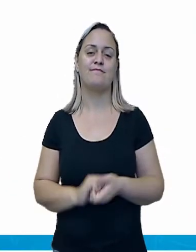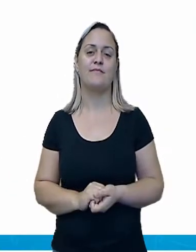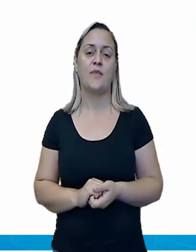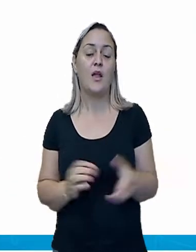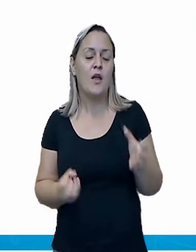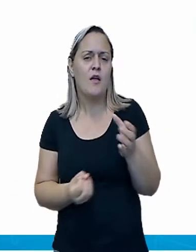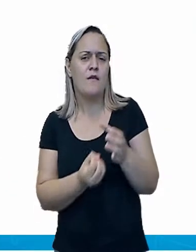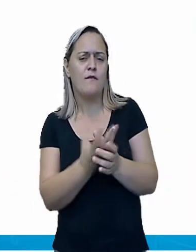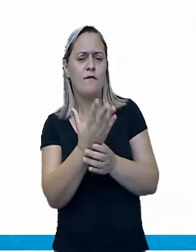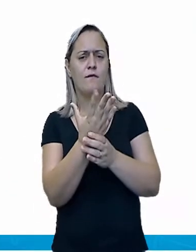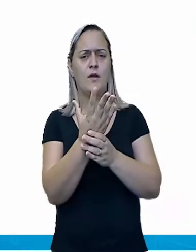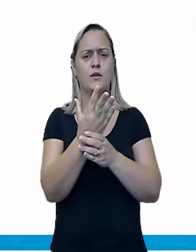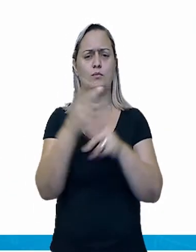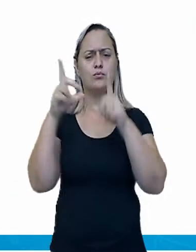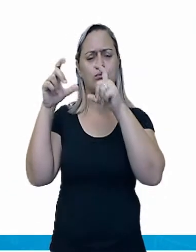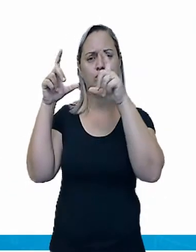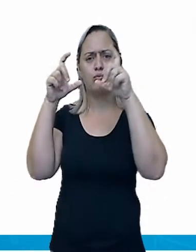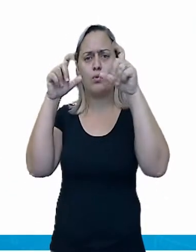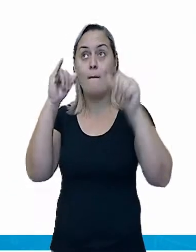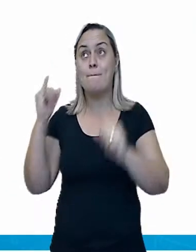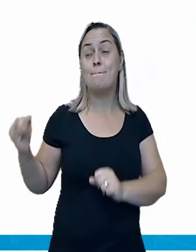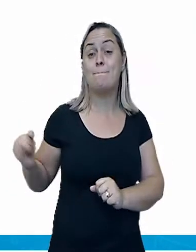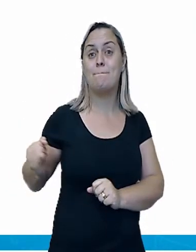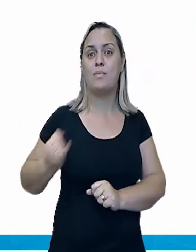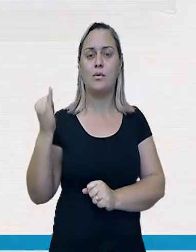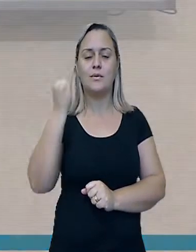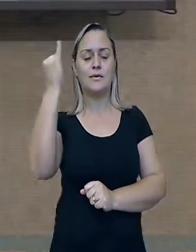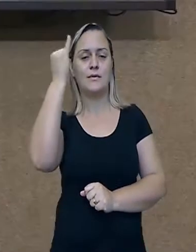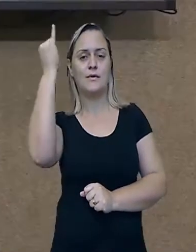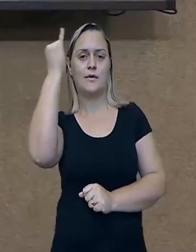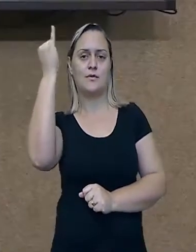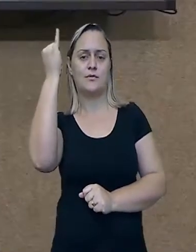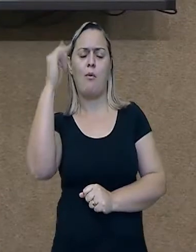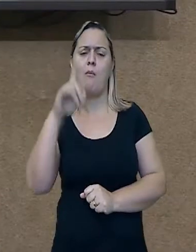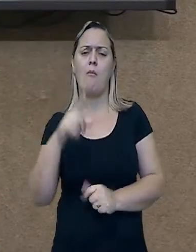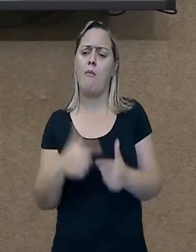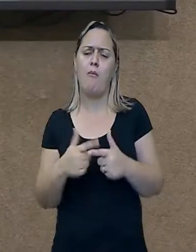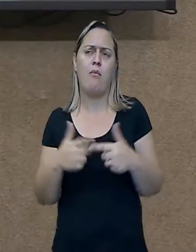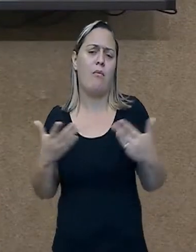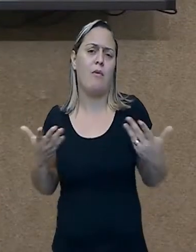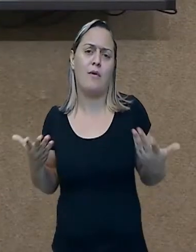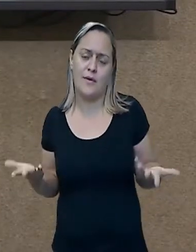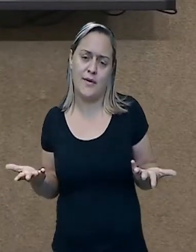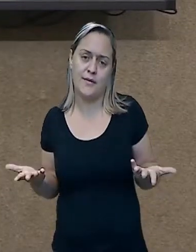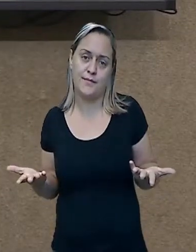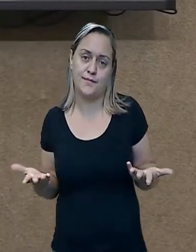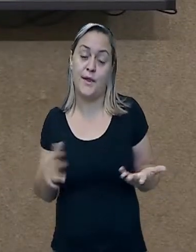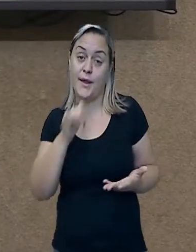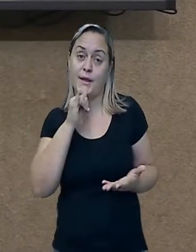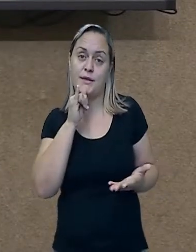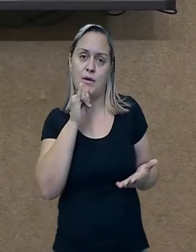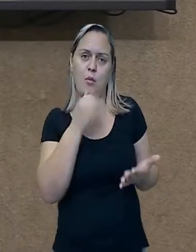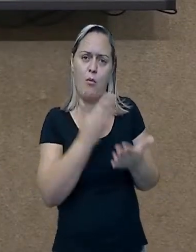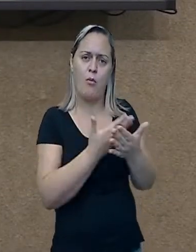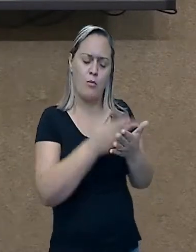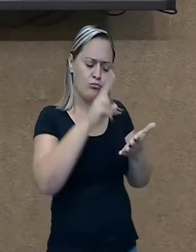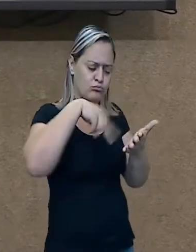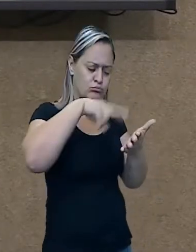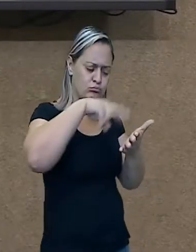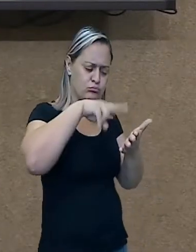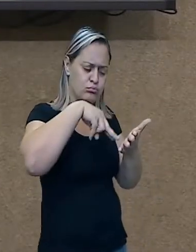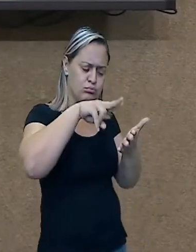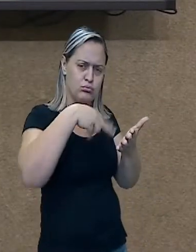para a humanidade. Por quê, gente? Você vai estudar em um livro, lá tem fotografias te mostrando, né, o que você está